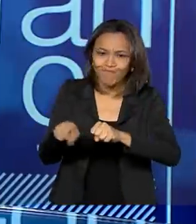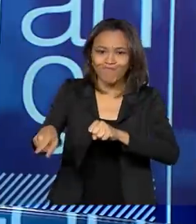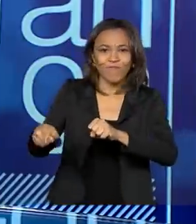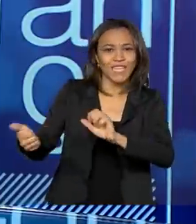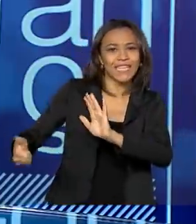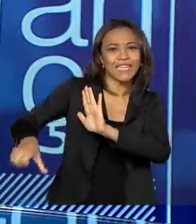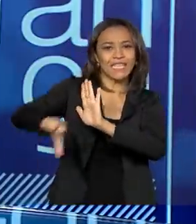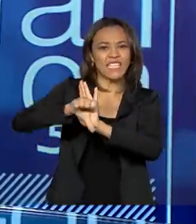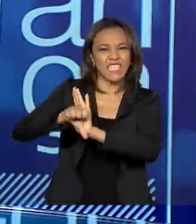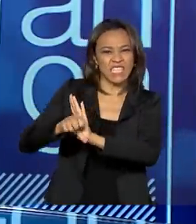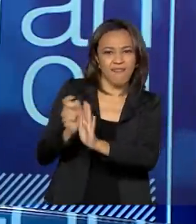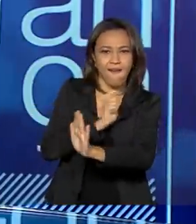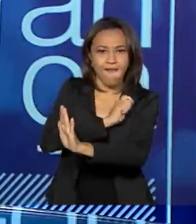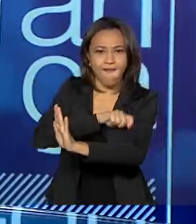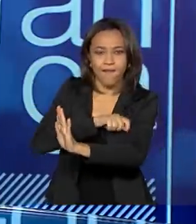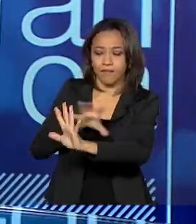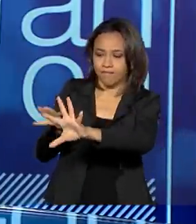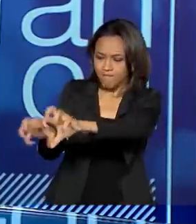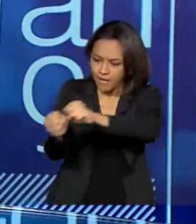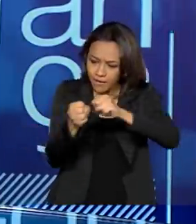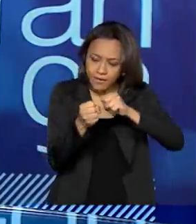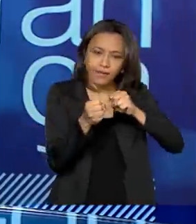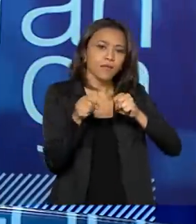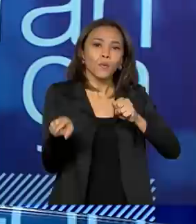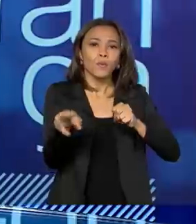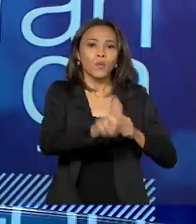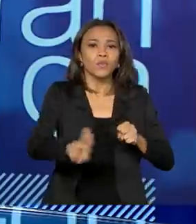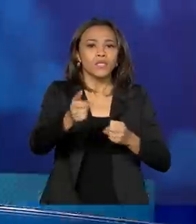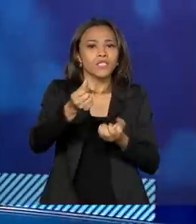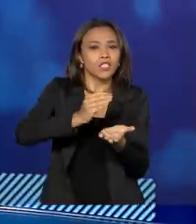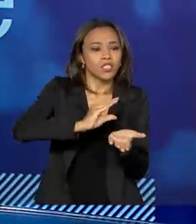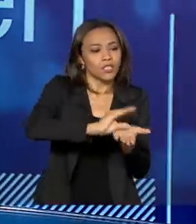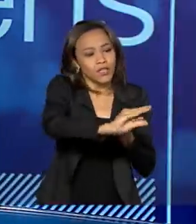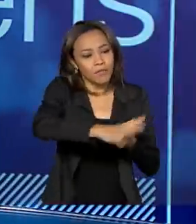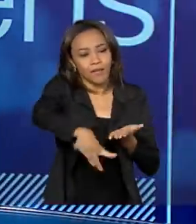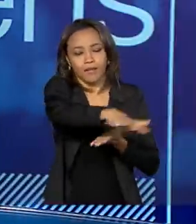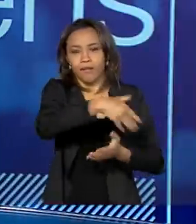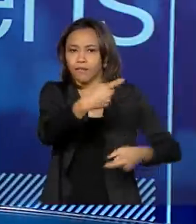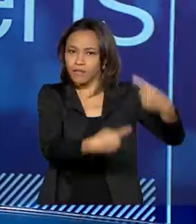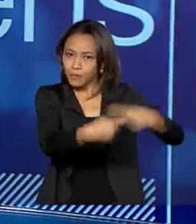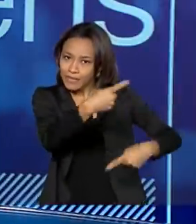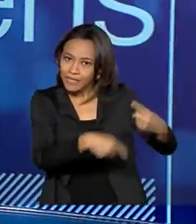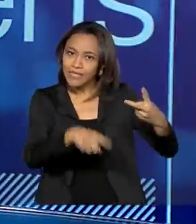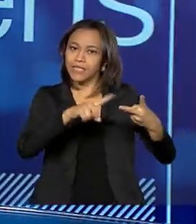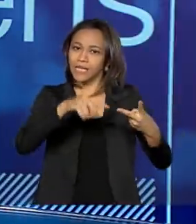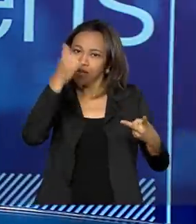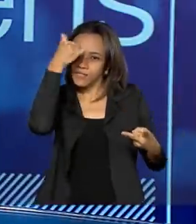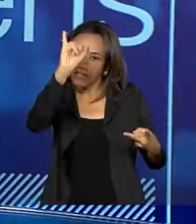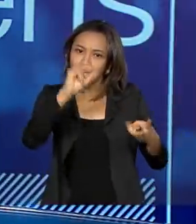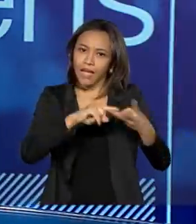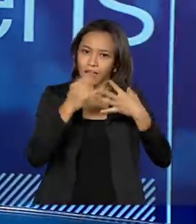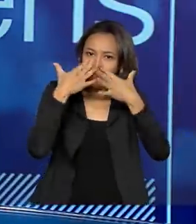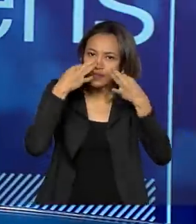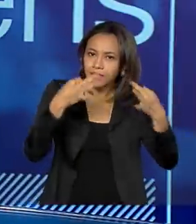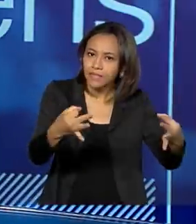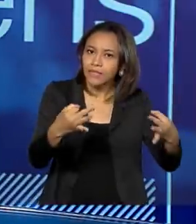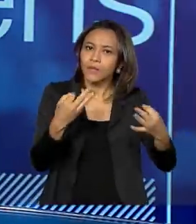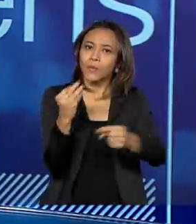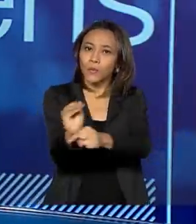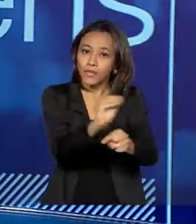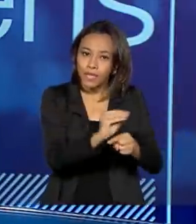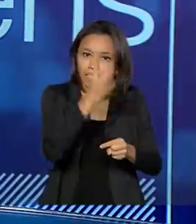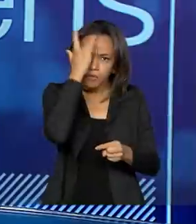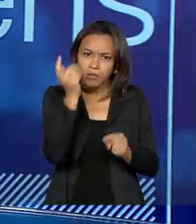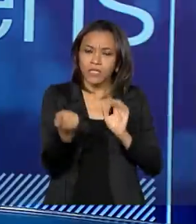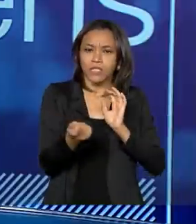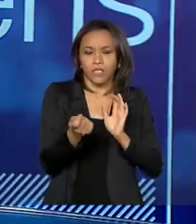utilização desses recursos para aplicação em políticas públicas, tanto na área de prevenção, cuidado e atenção ao dependente químico, como